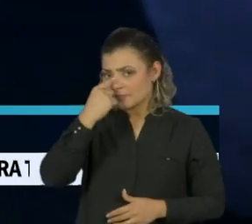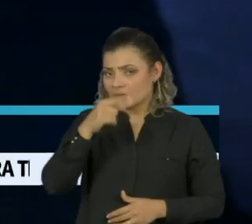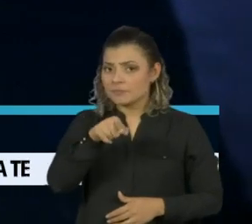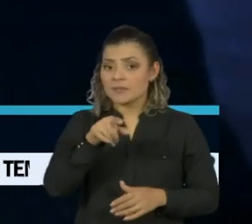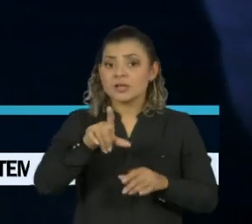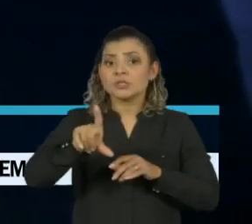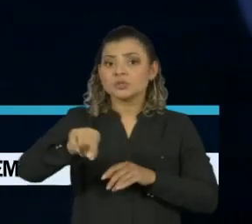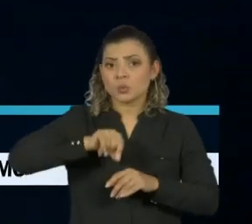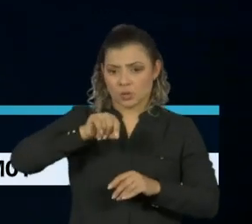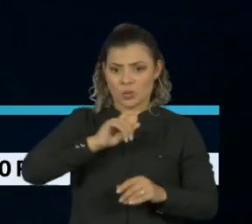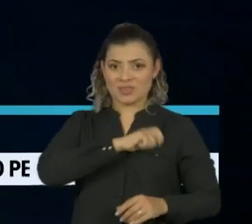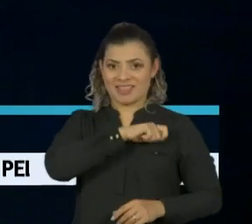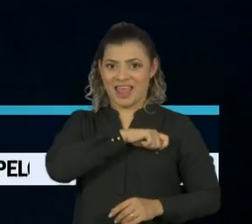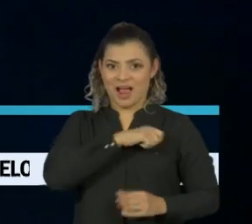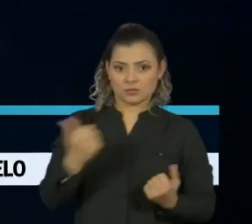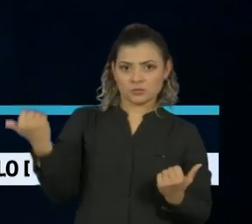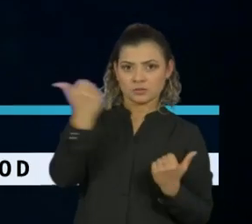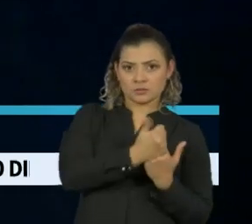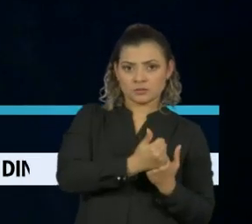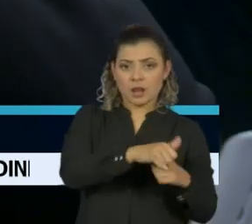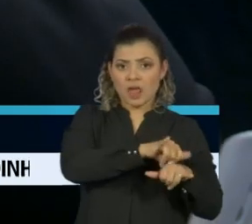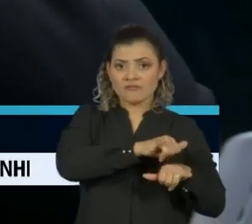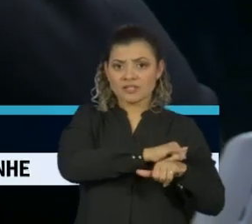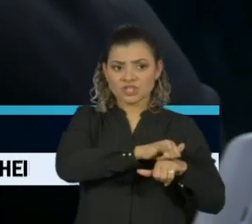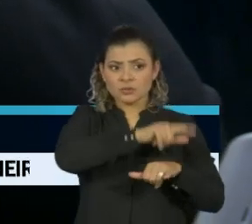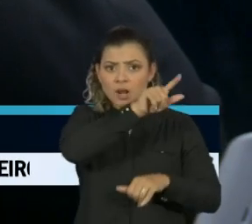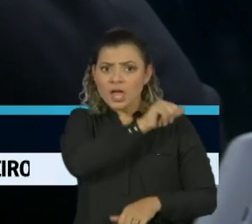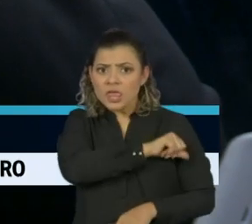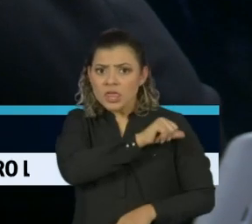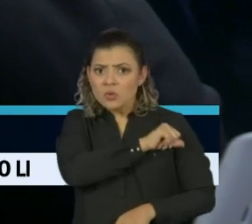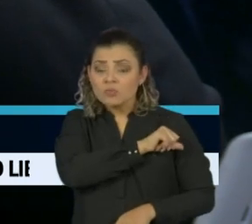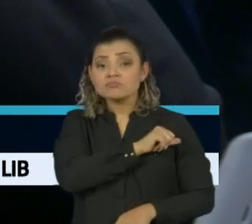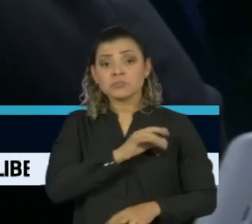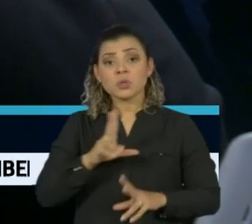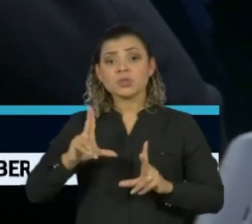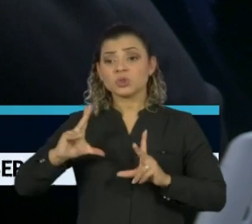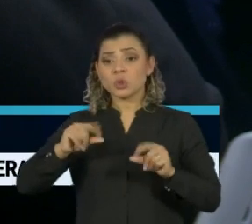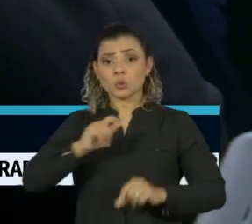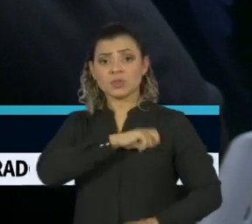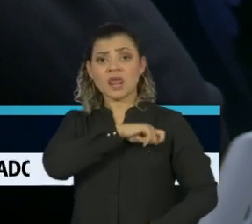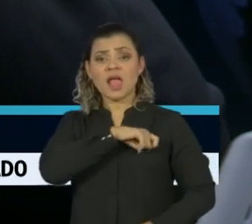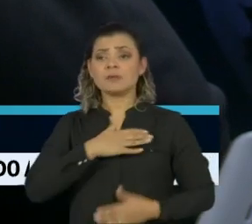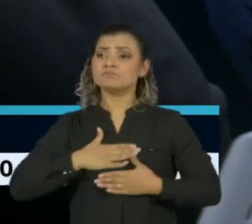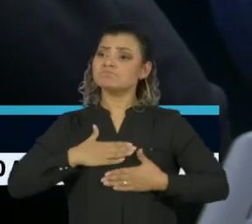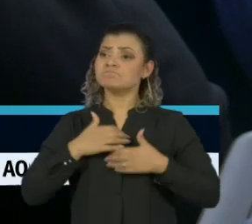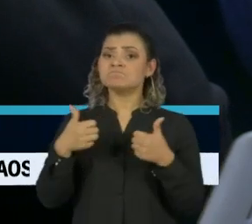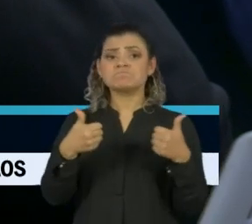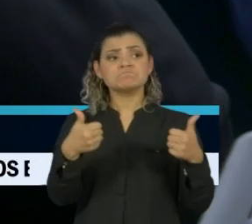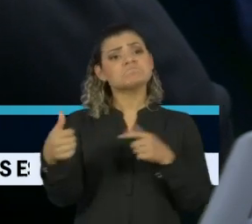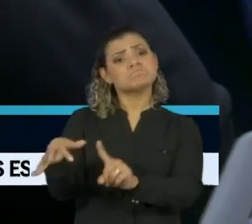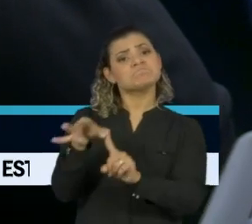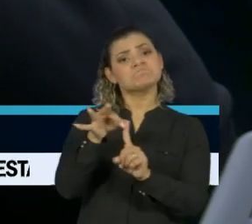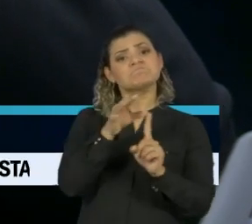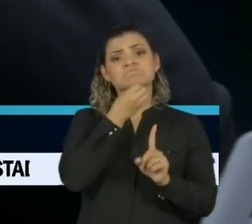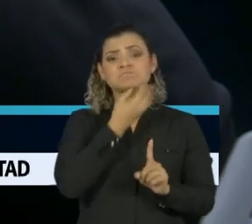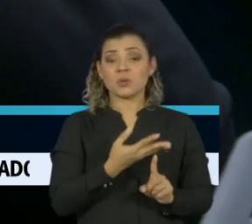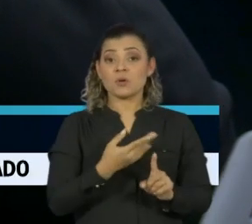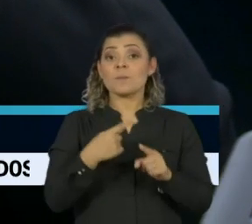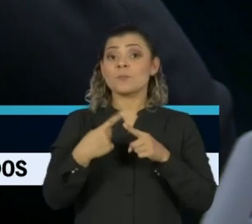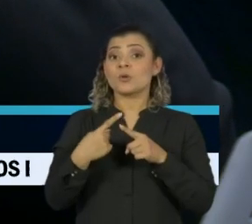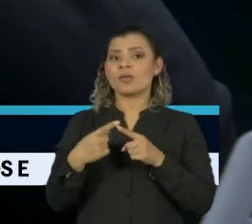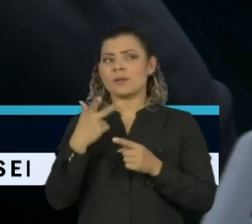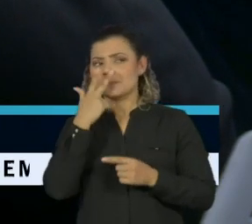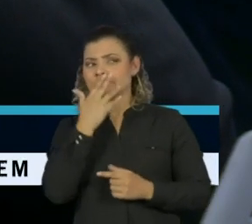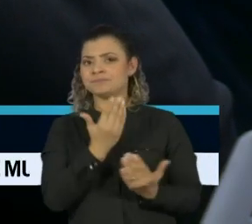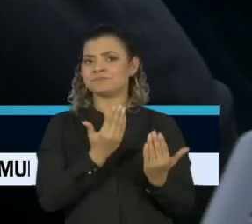A escolha do delegado da Lava Jato para a superintendência do Rio agradou os delegados da Polícia Federal, diminuiu a resistência em relação ao novo diretor-geral.